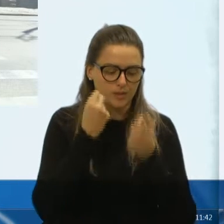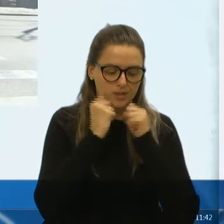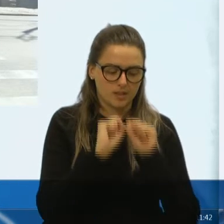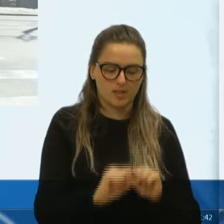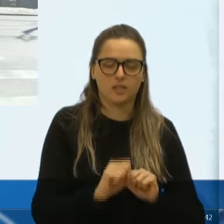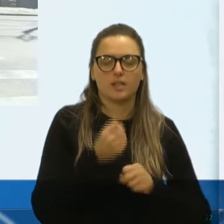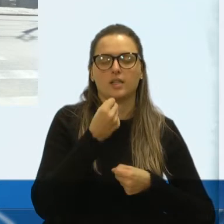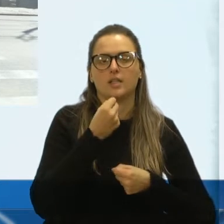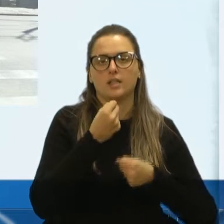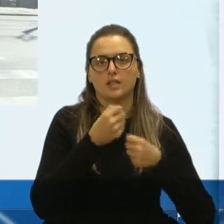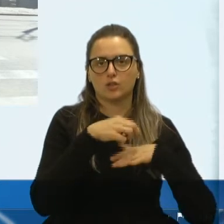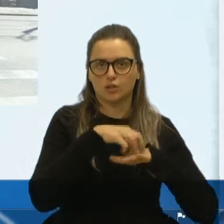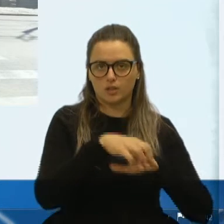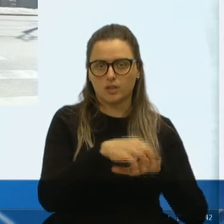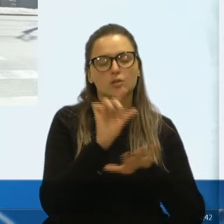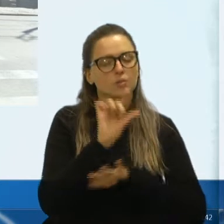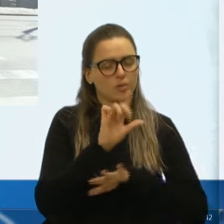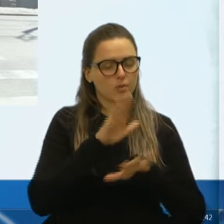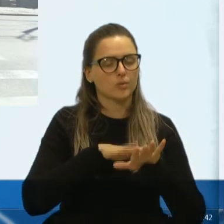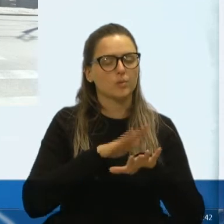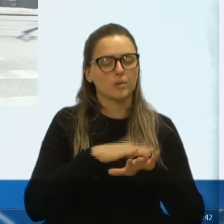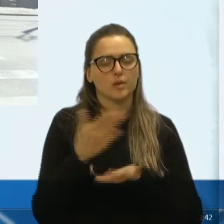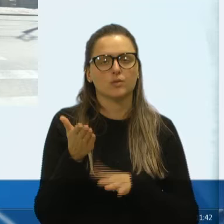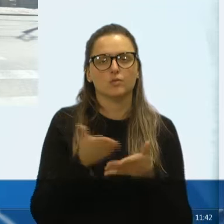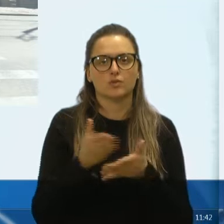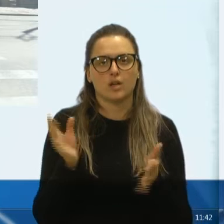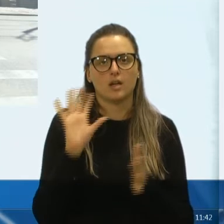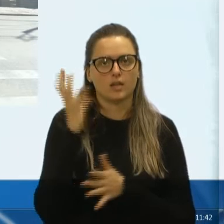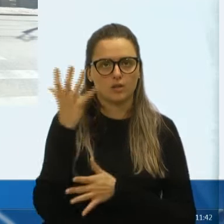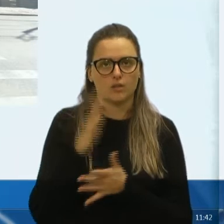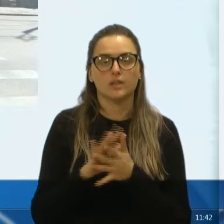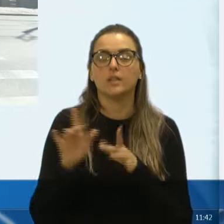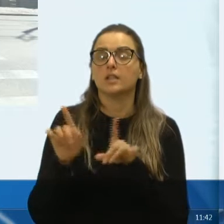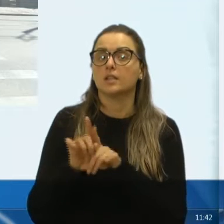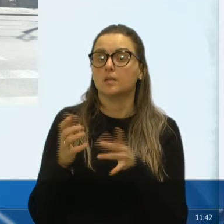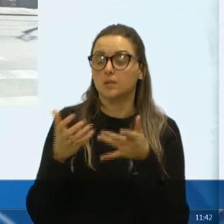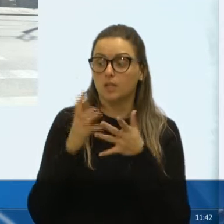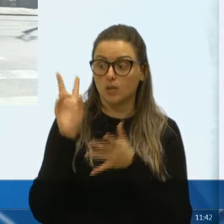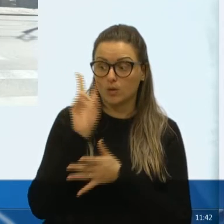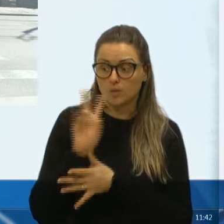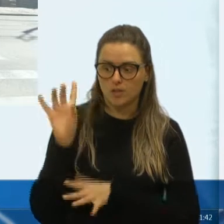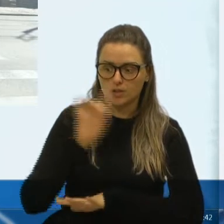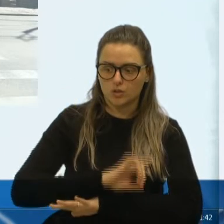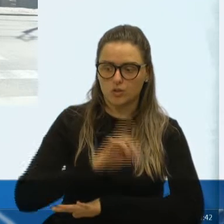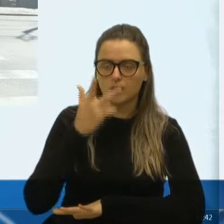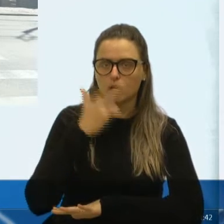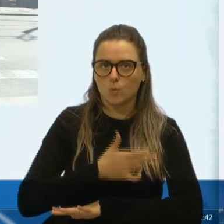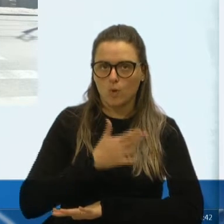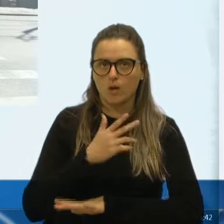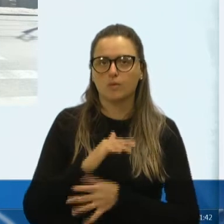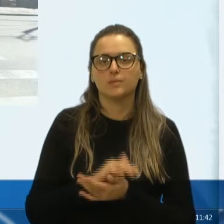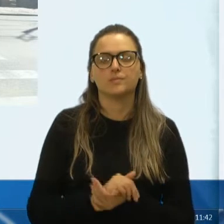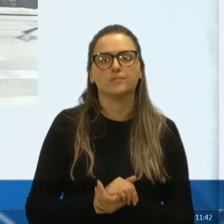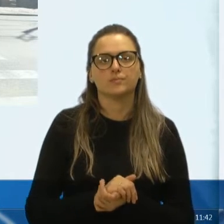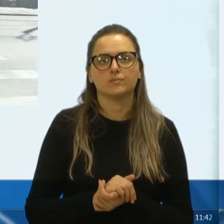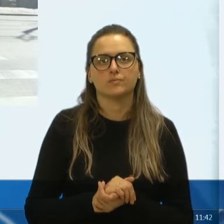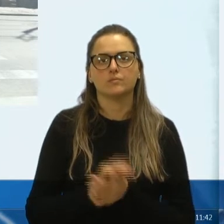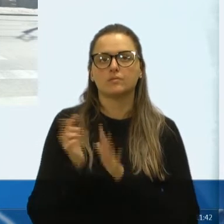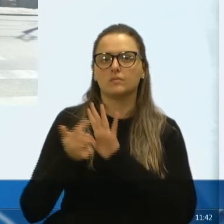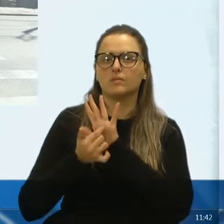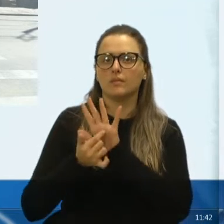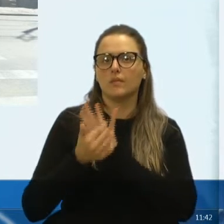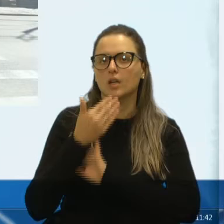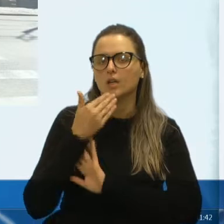Trânsito, que em poucos dias, isso aí estará resolvido. Também quero lembrar, que nesse mesmo dia, esse mesmo local, eles nos